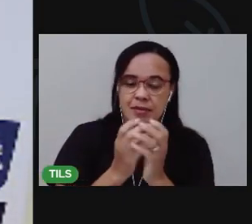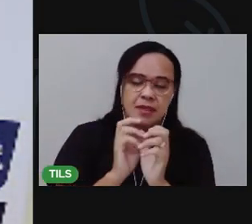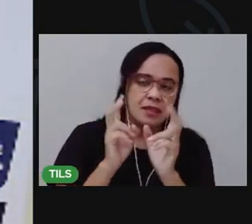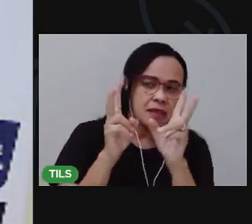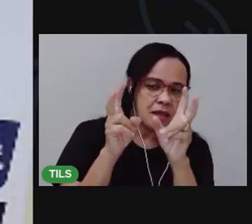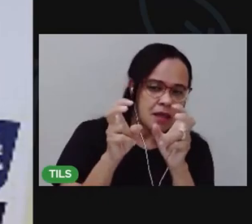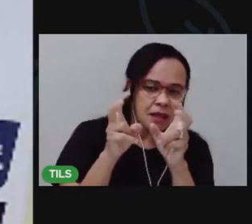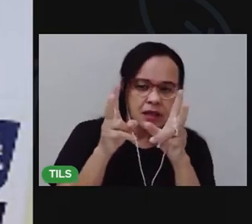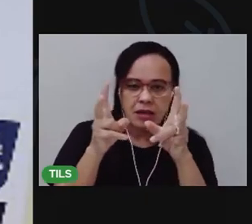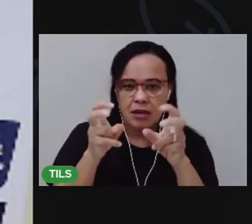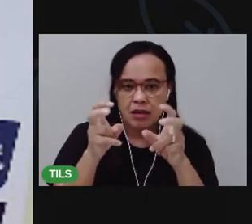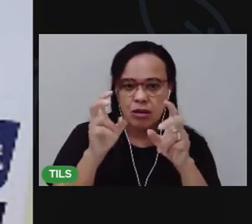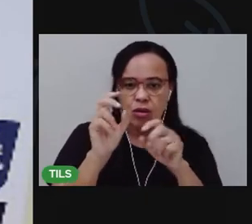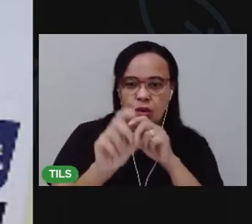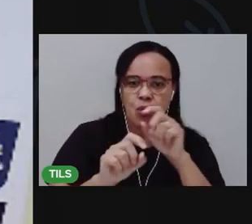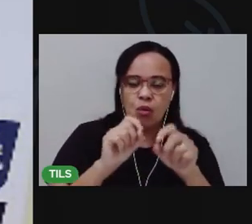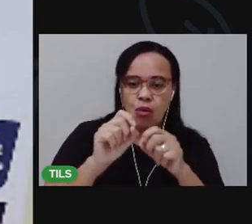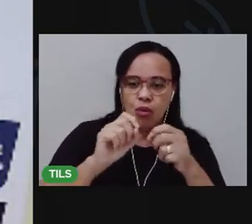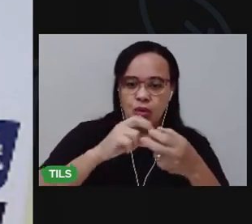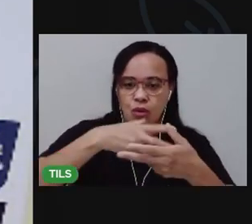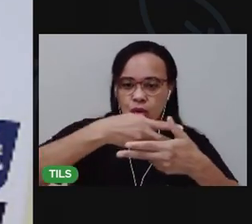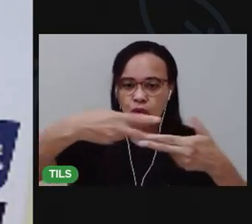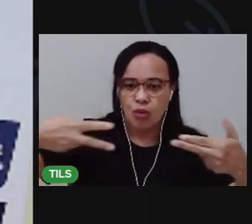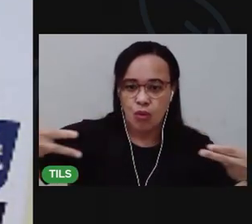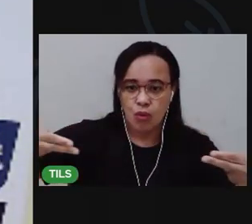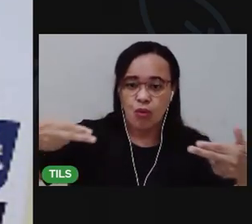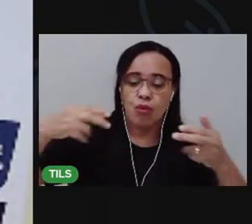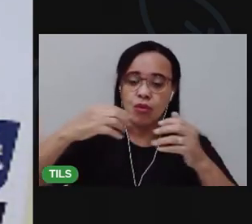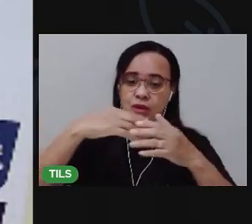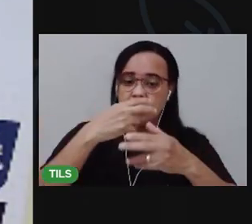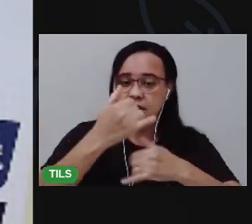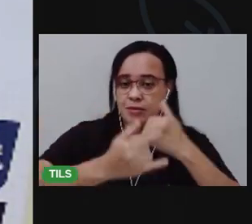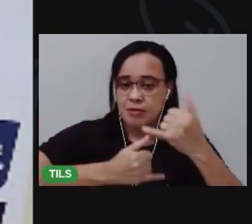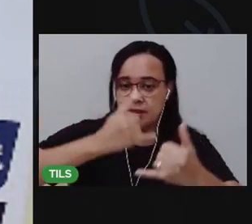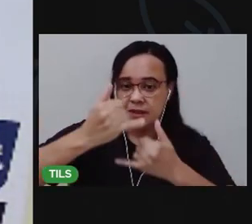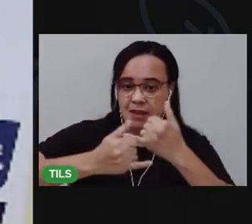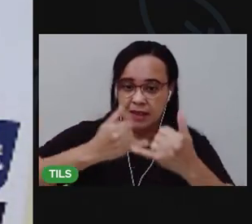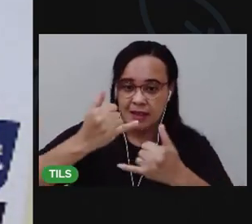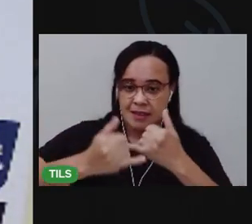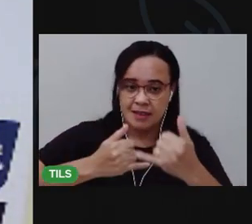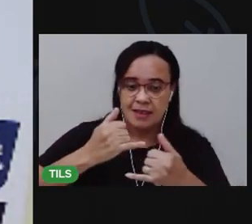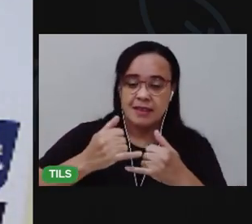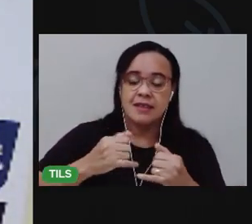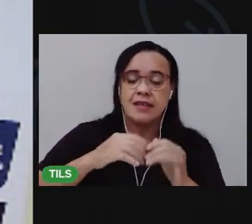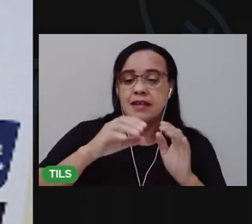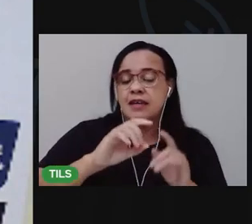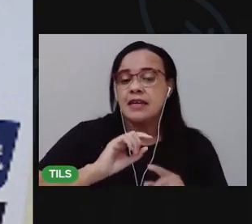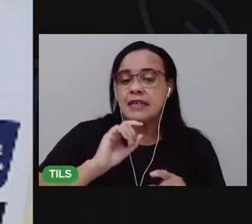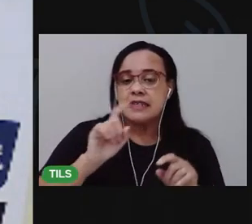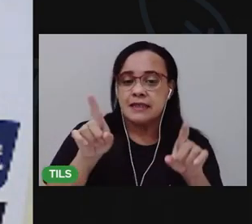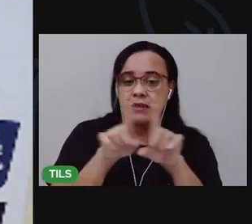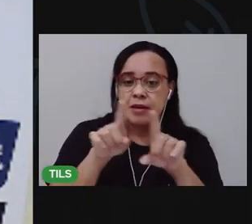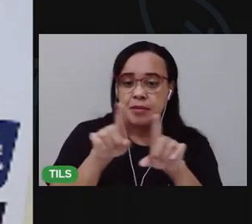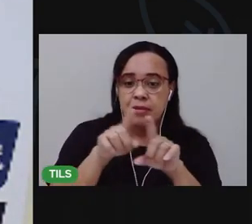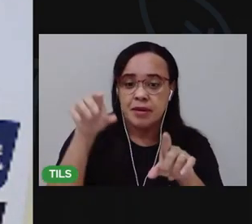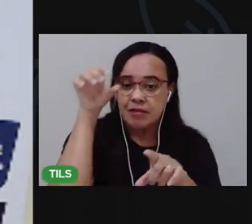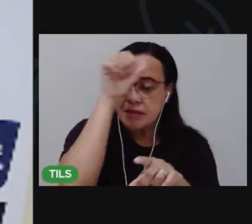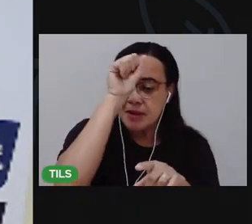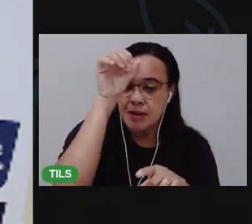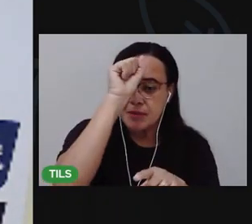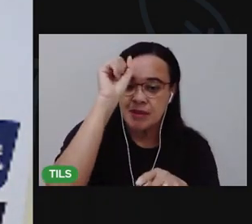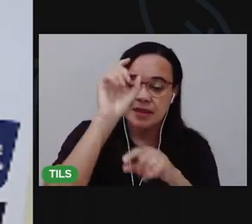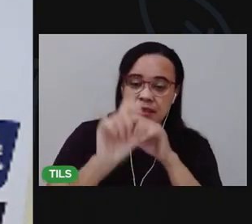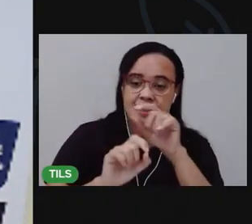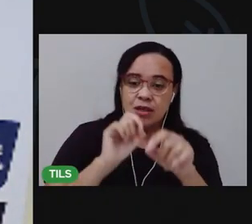diferentes tipos de brinquedo, fazendo classificações, vai aprender a